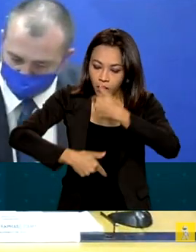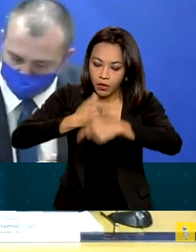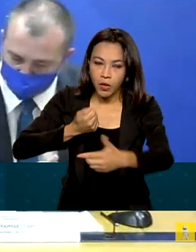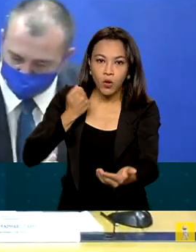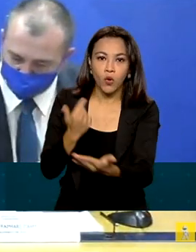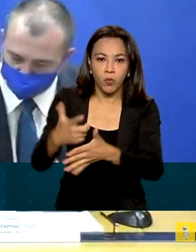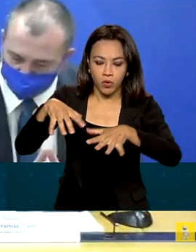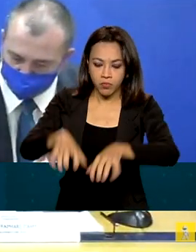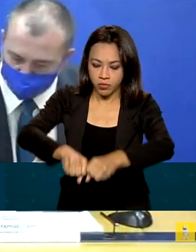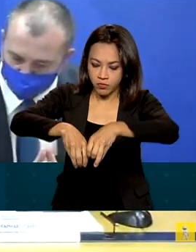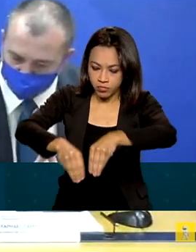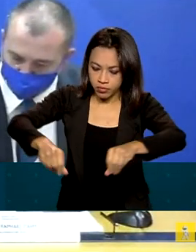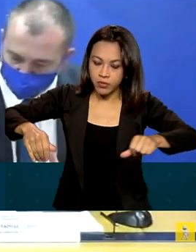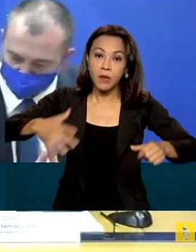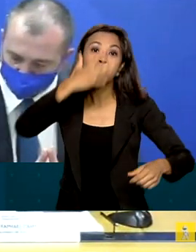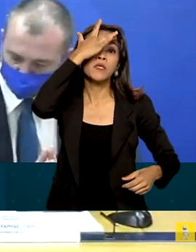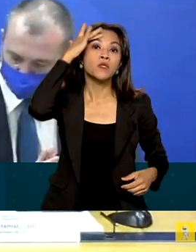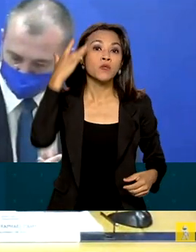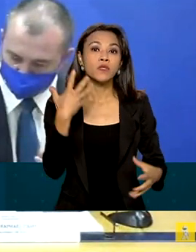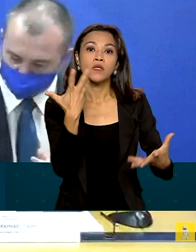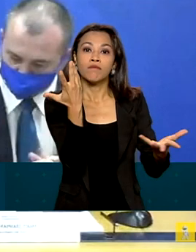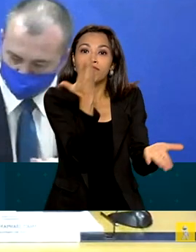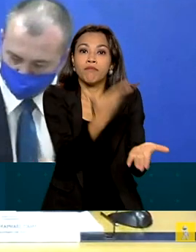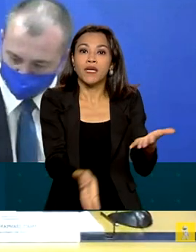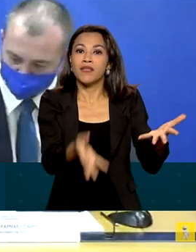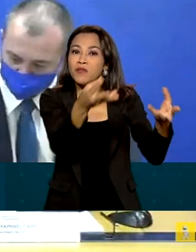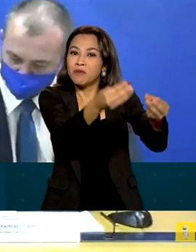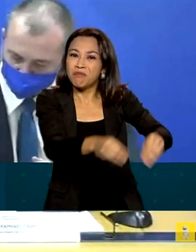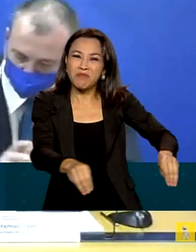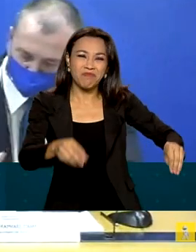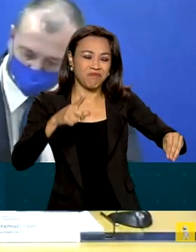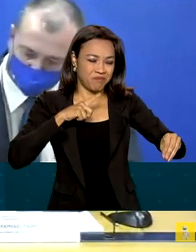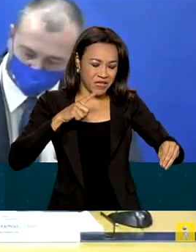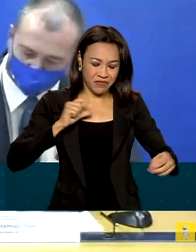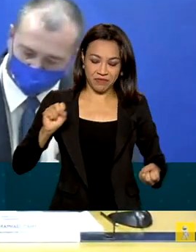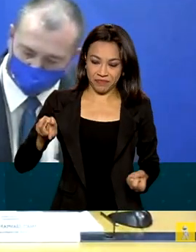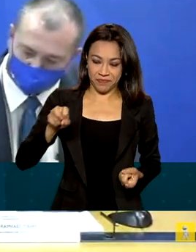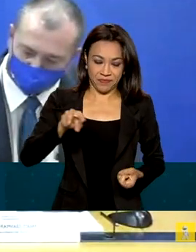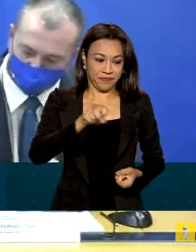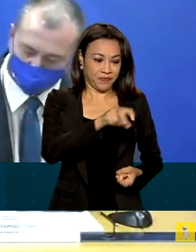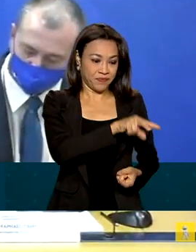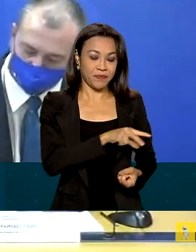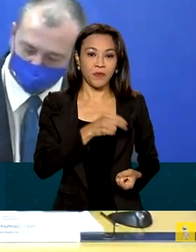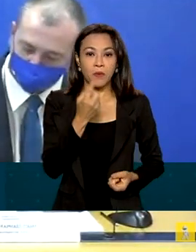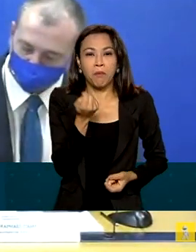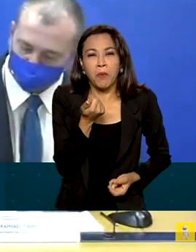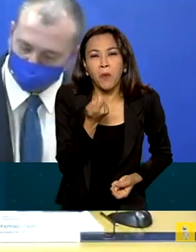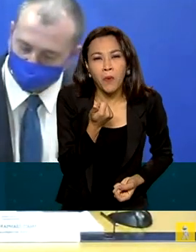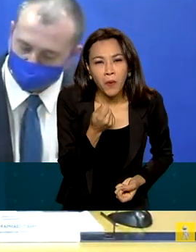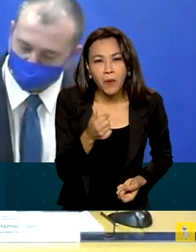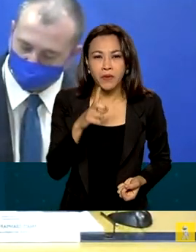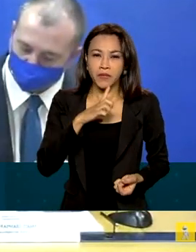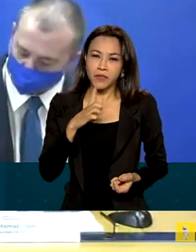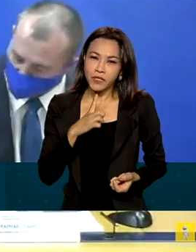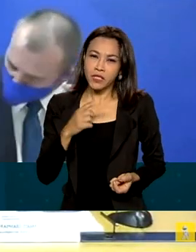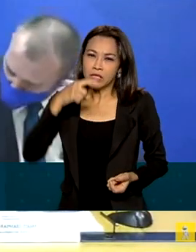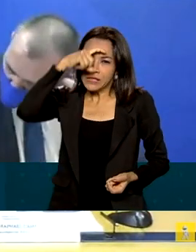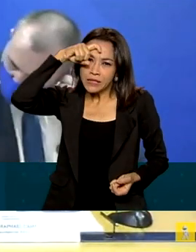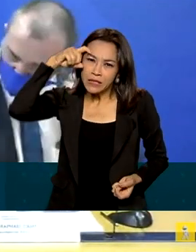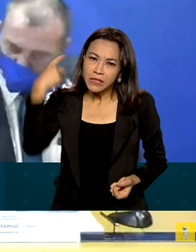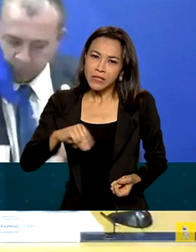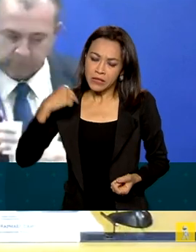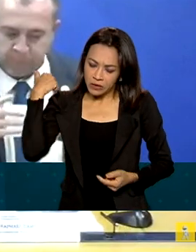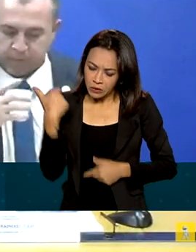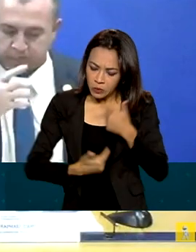pessoas que perderam de forma traiçoeira pela força das águas, o pouco que tinham e que foi conquistado com muito